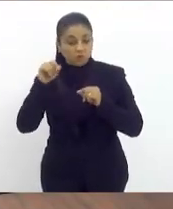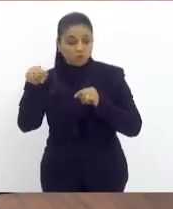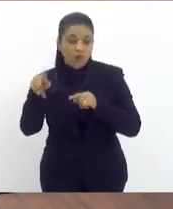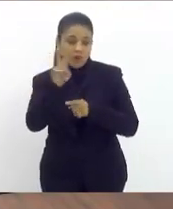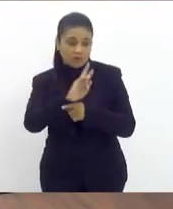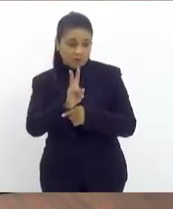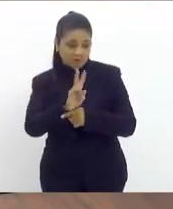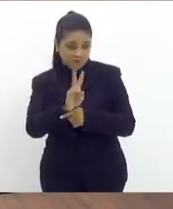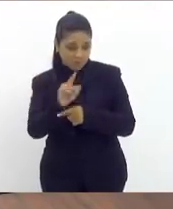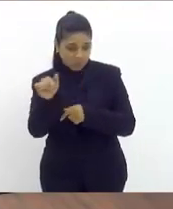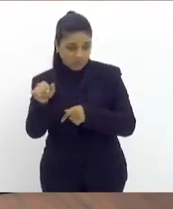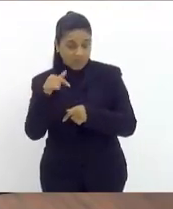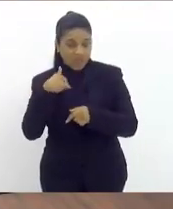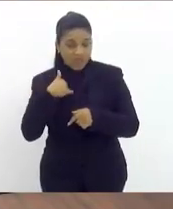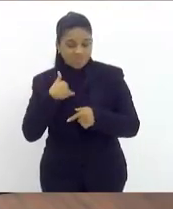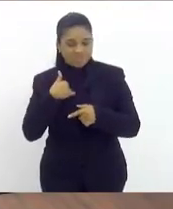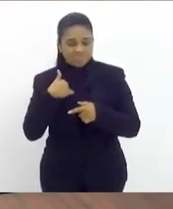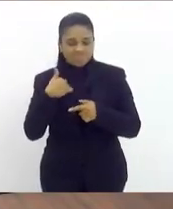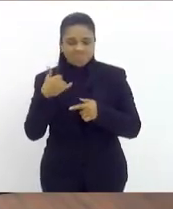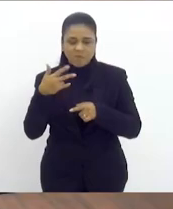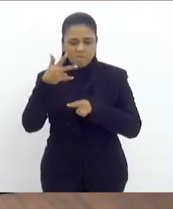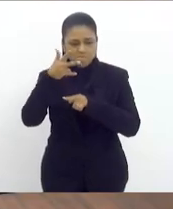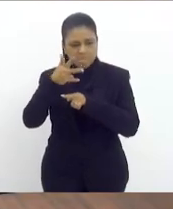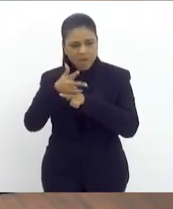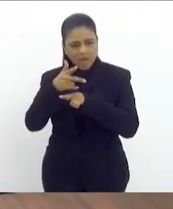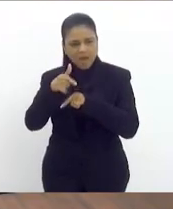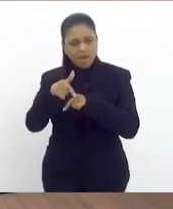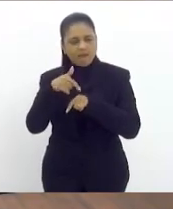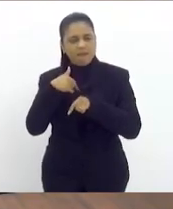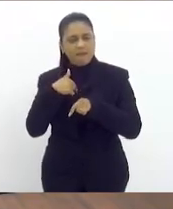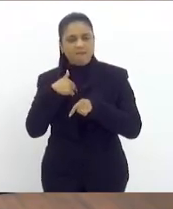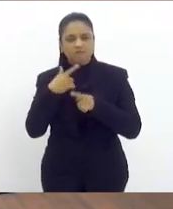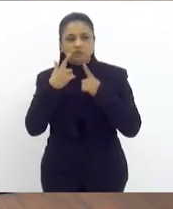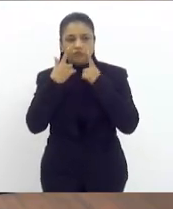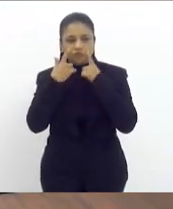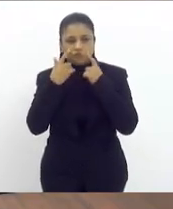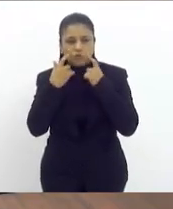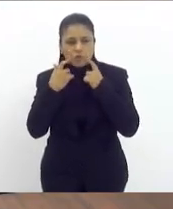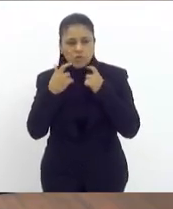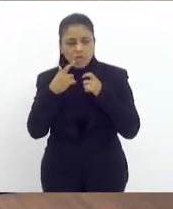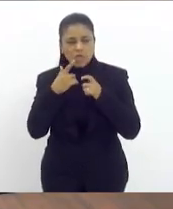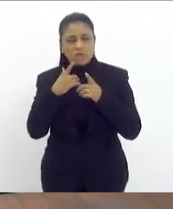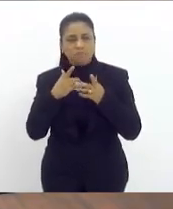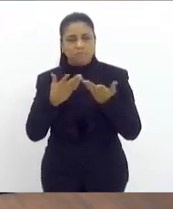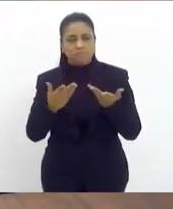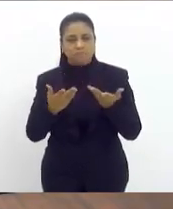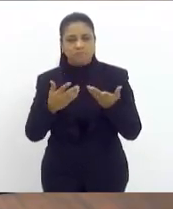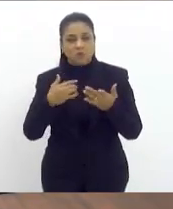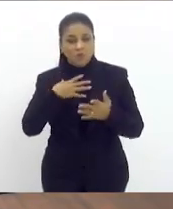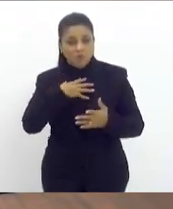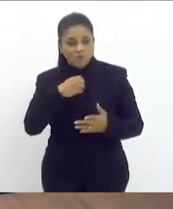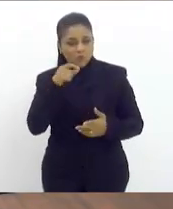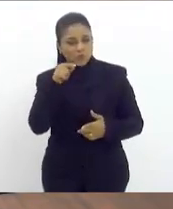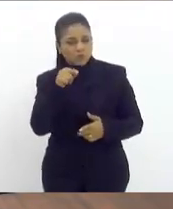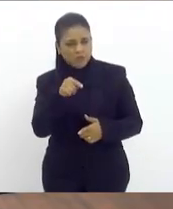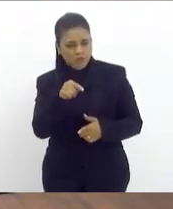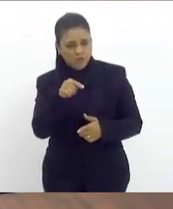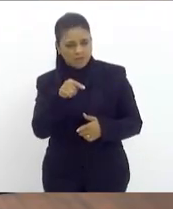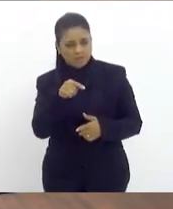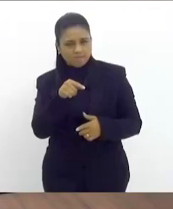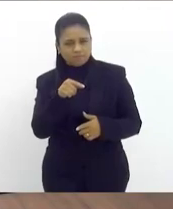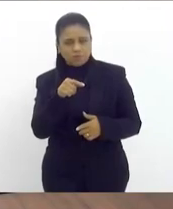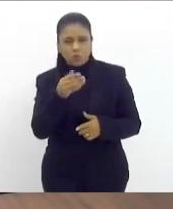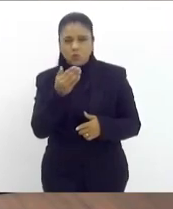fizeram chorar naquele momento em dizer deputado Samuel Malafaia que os filhos dele estavam comendo lixo